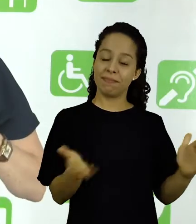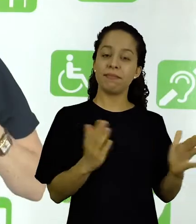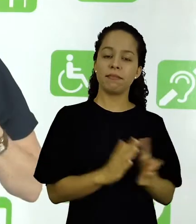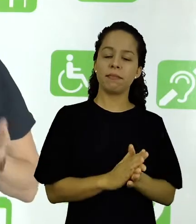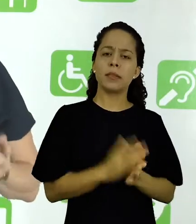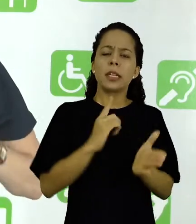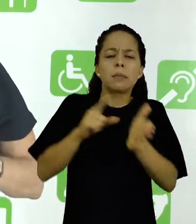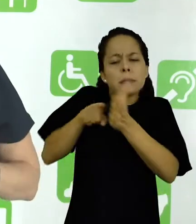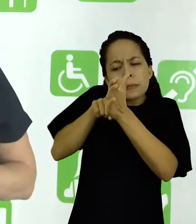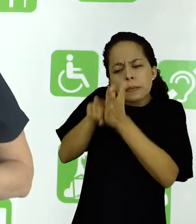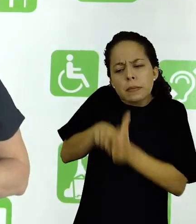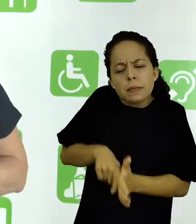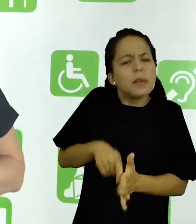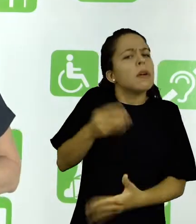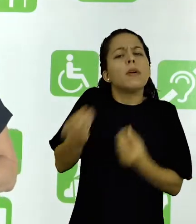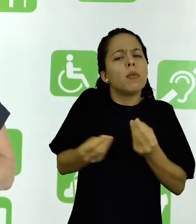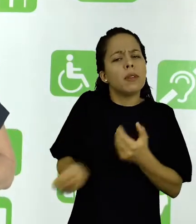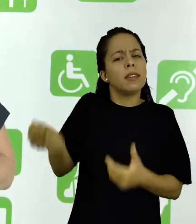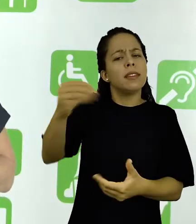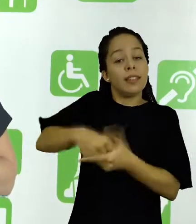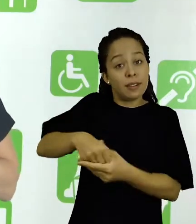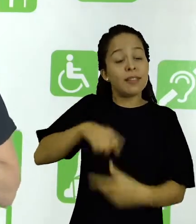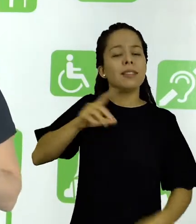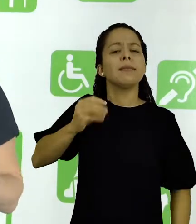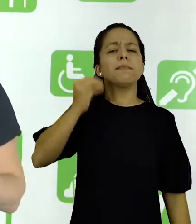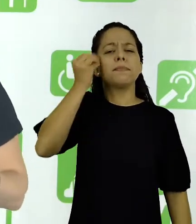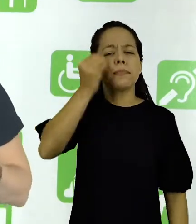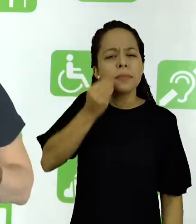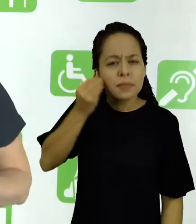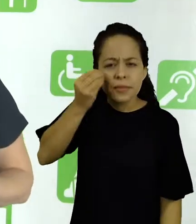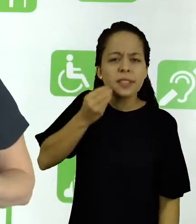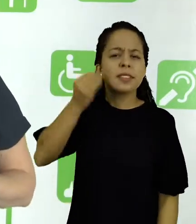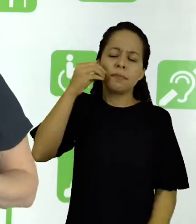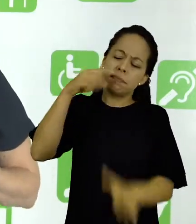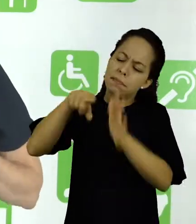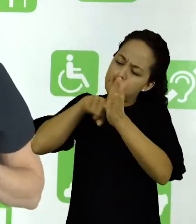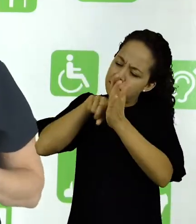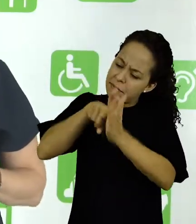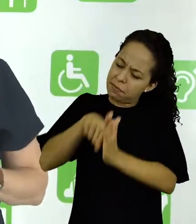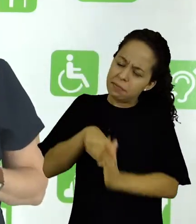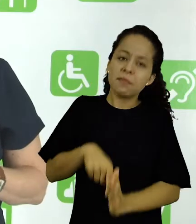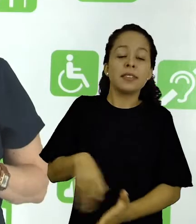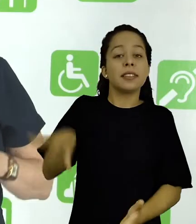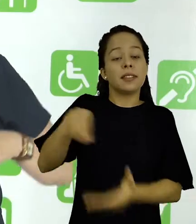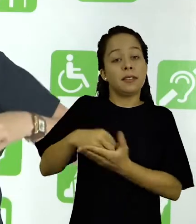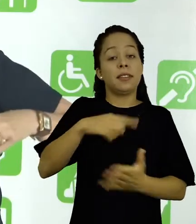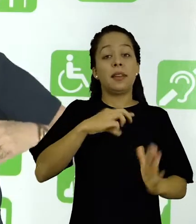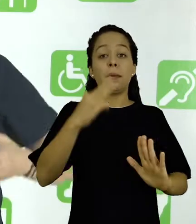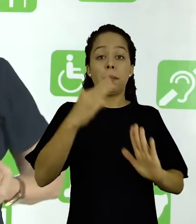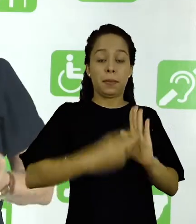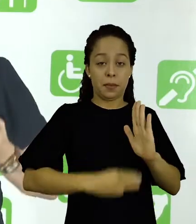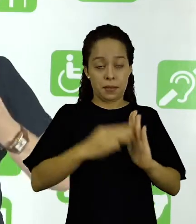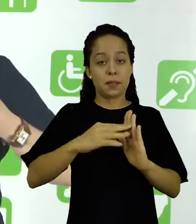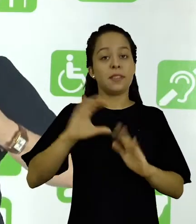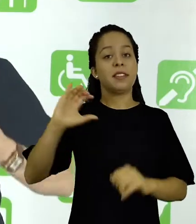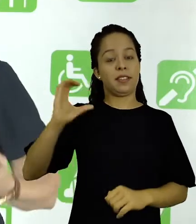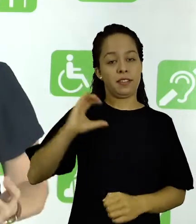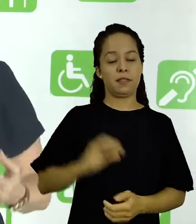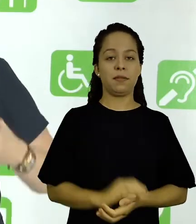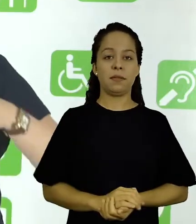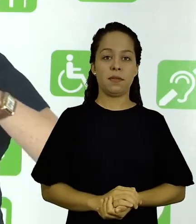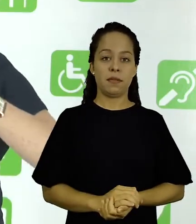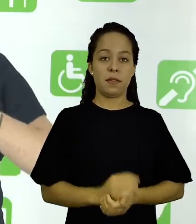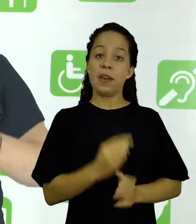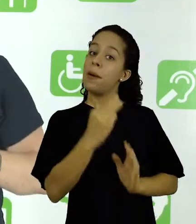E essa investigação se dá com base em experiências, experimentações que são realizadas por meio de um